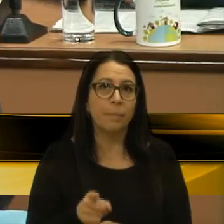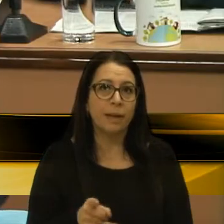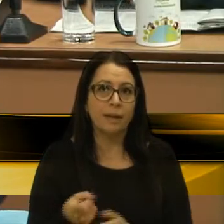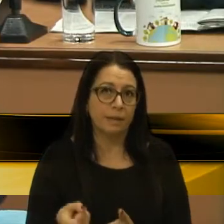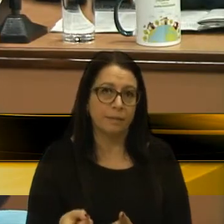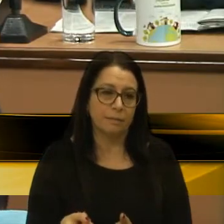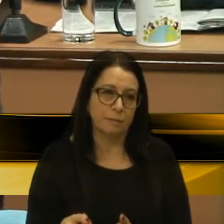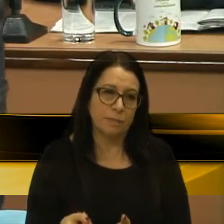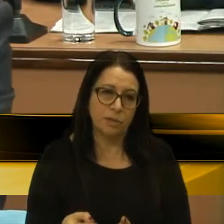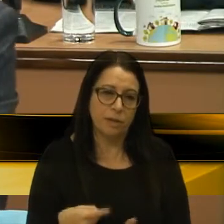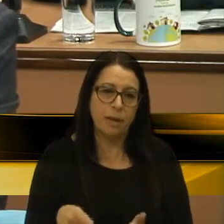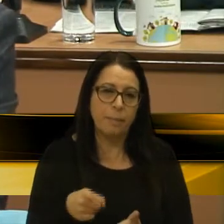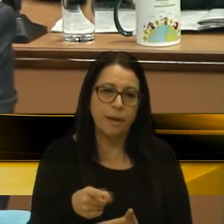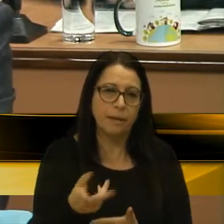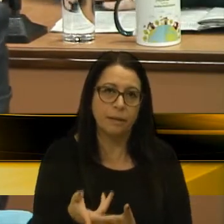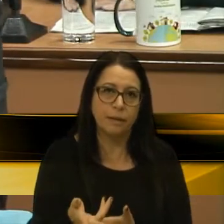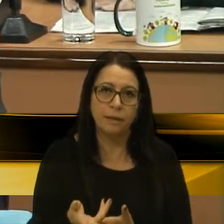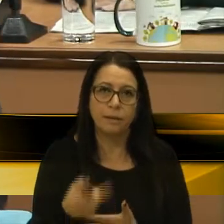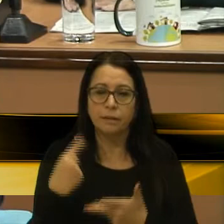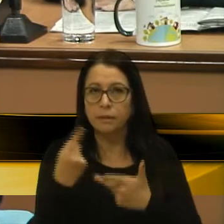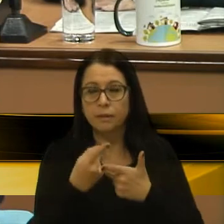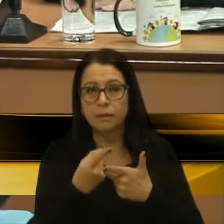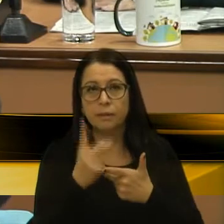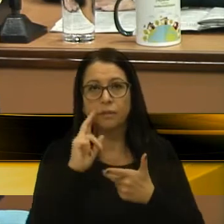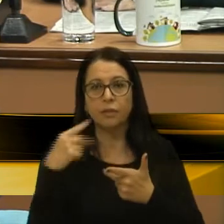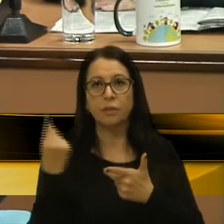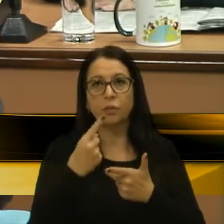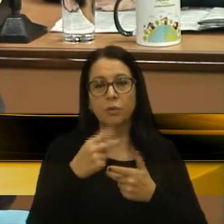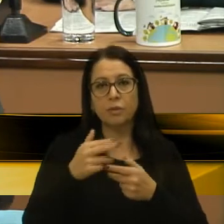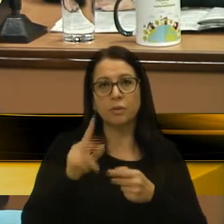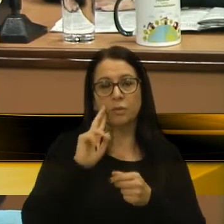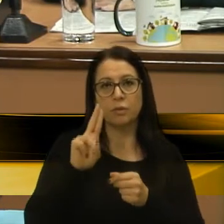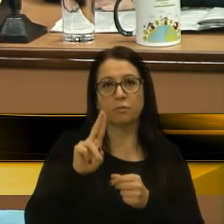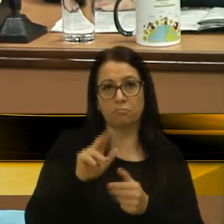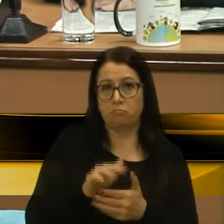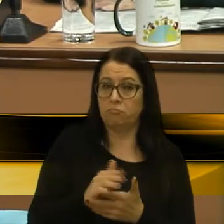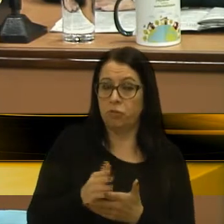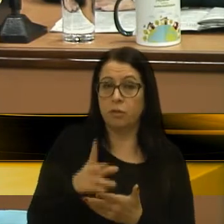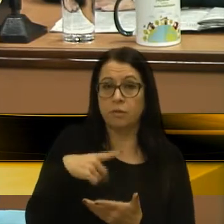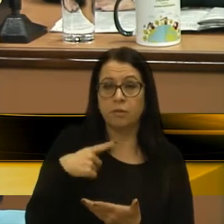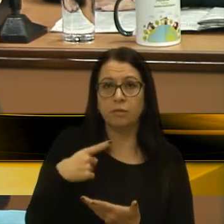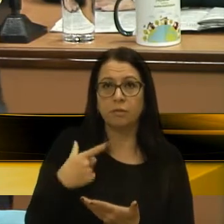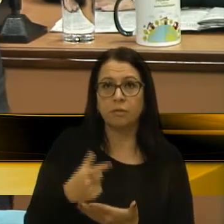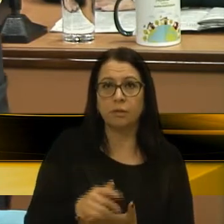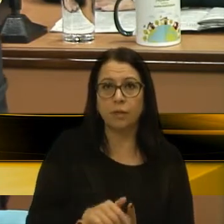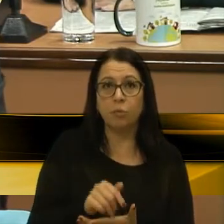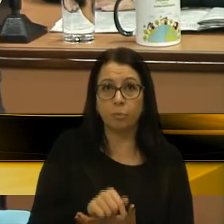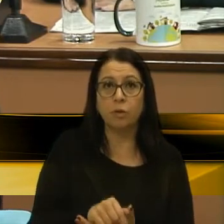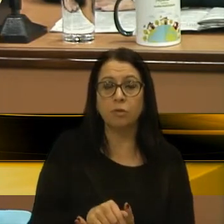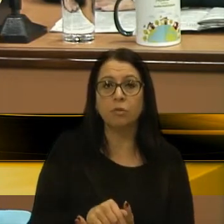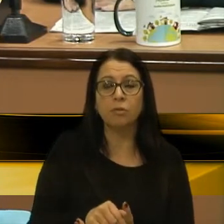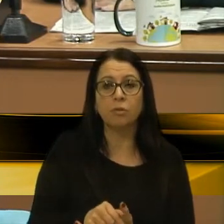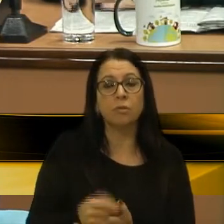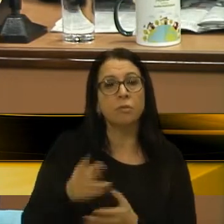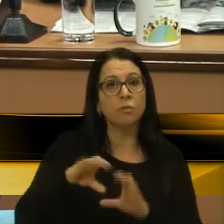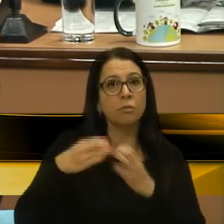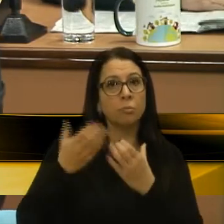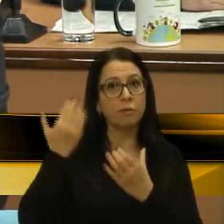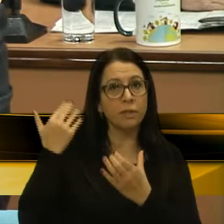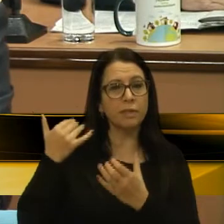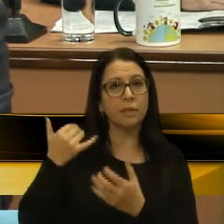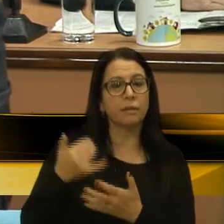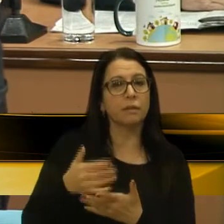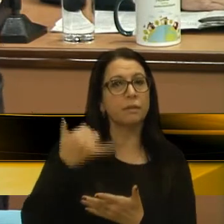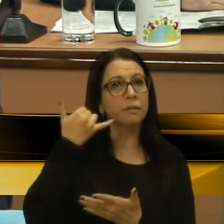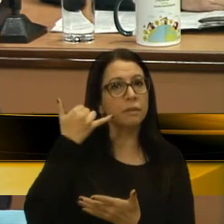acerto, inclusive, das três comissões procederem a isso. O vereador Edson está sendo cobrado, inclusive, por lideranças da comunidade, me telefonou e nós